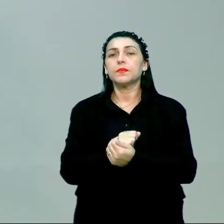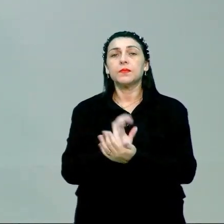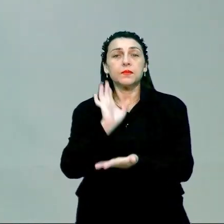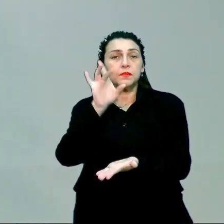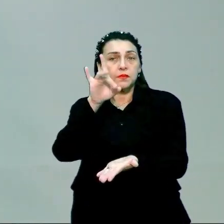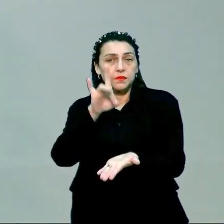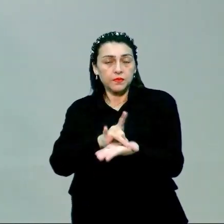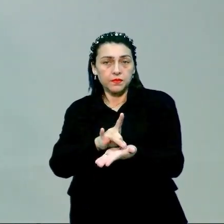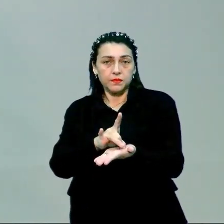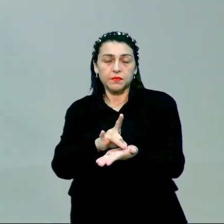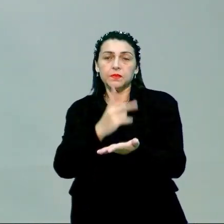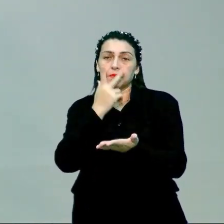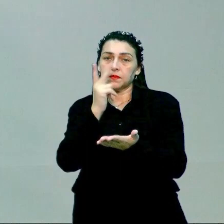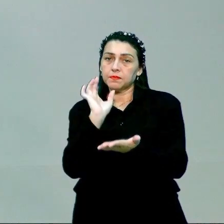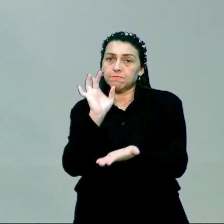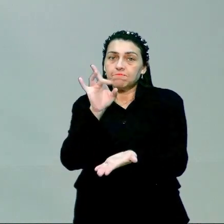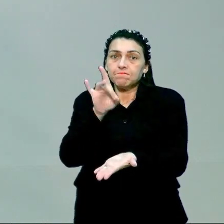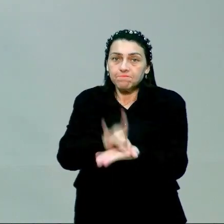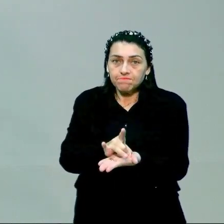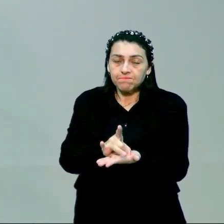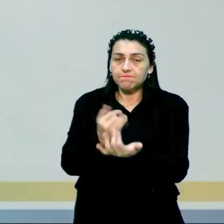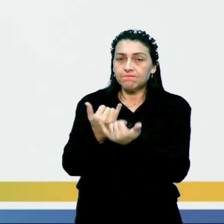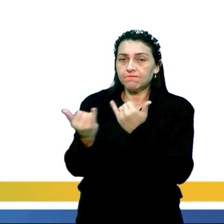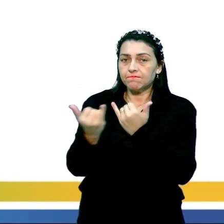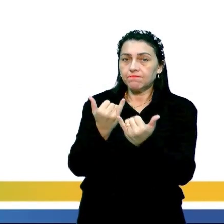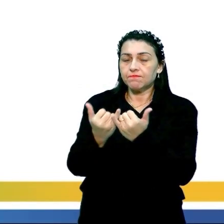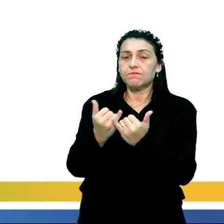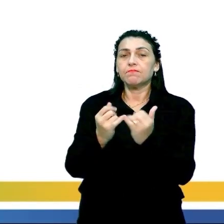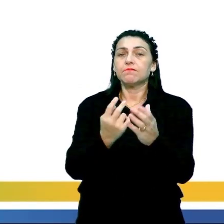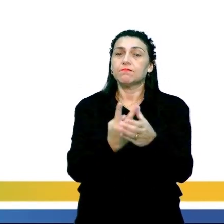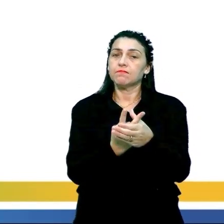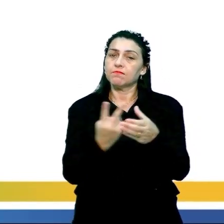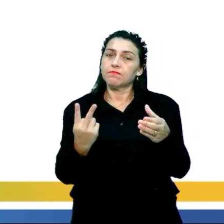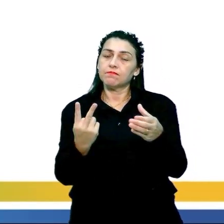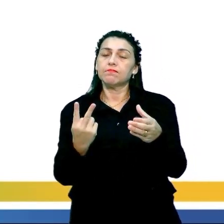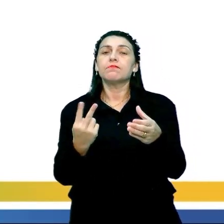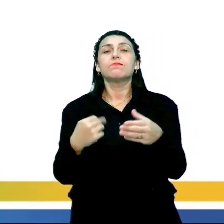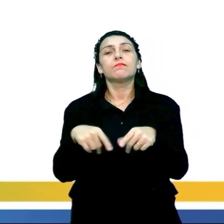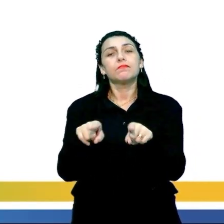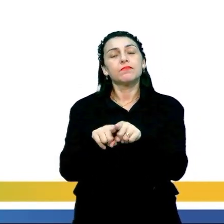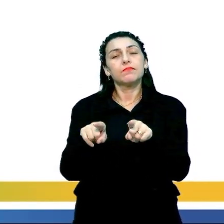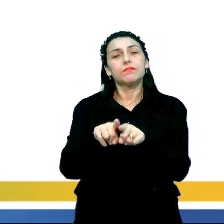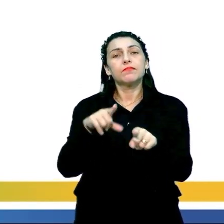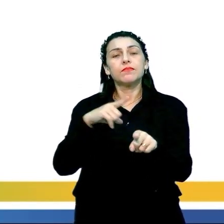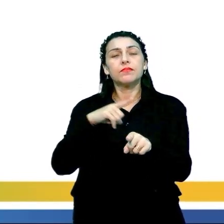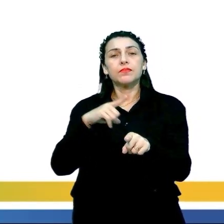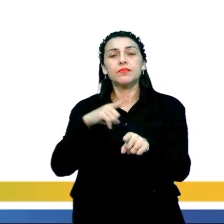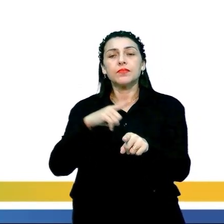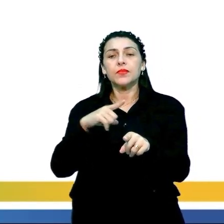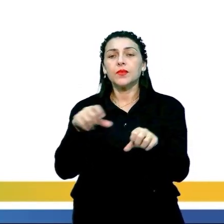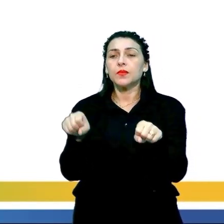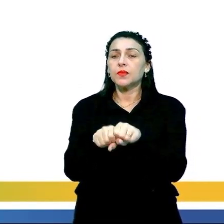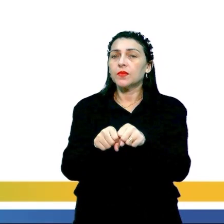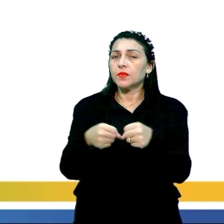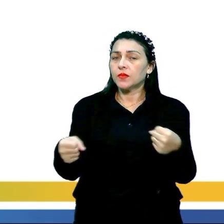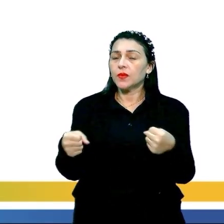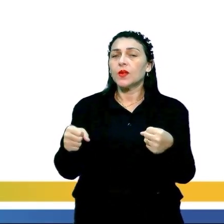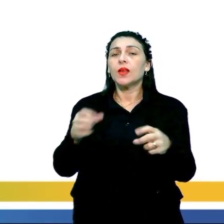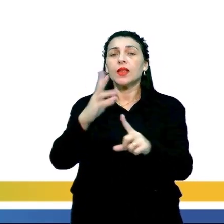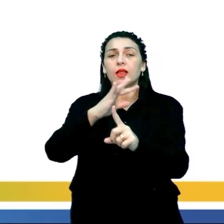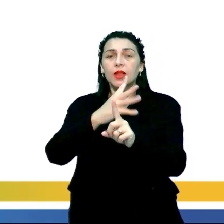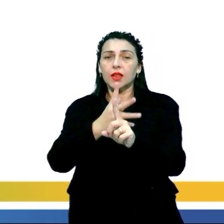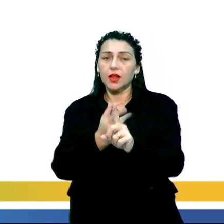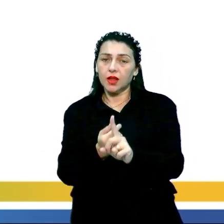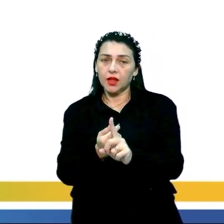realidade que parece ser verdadeira. As vanguardas, porém, eu tenho uma ruptura com essa arte